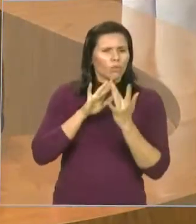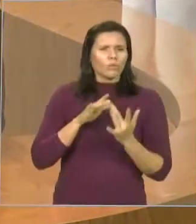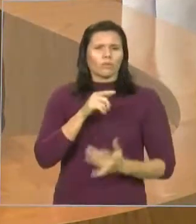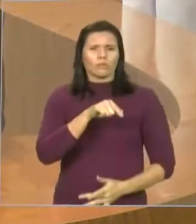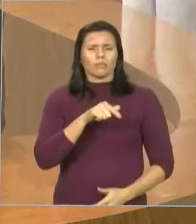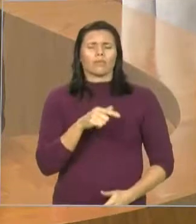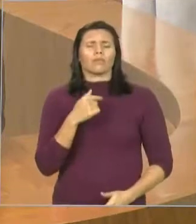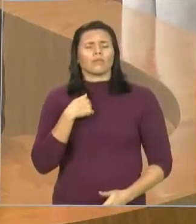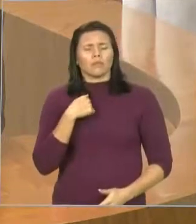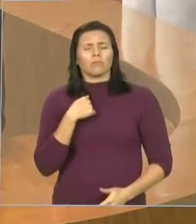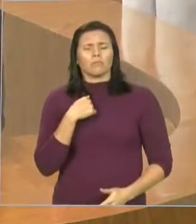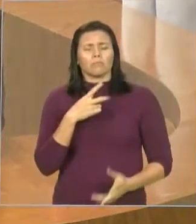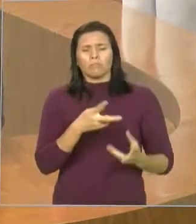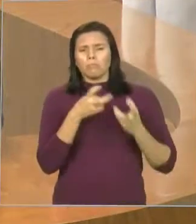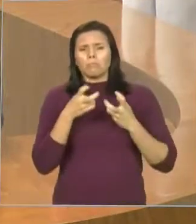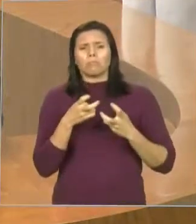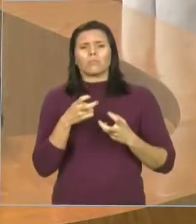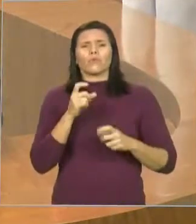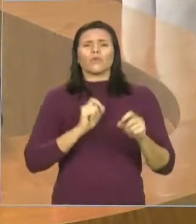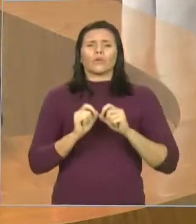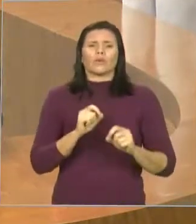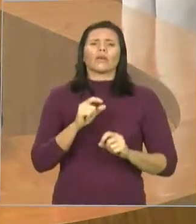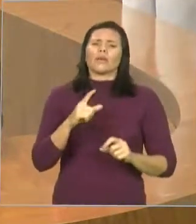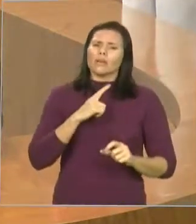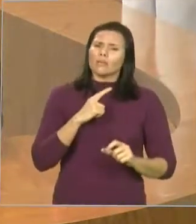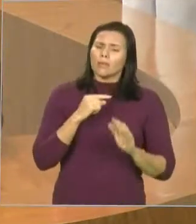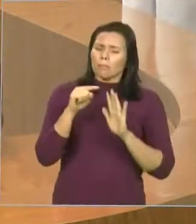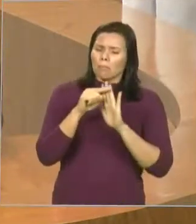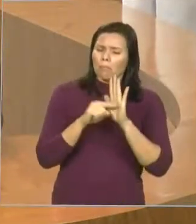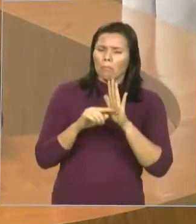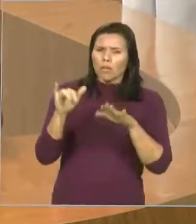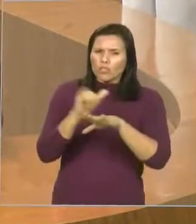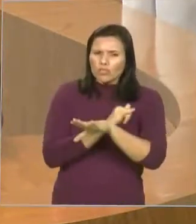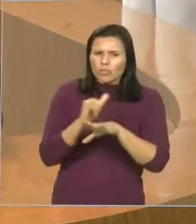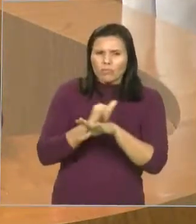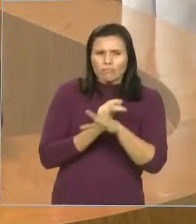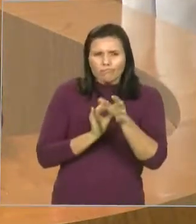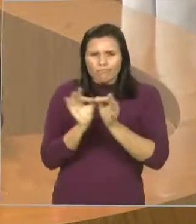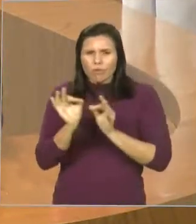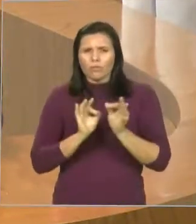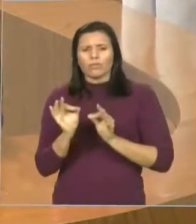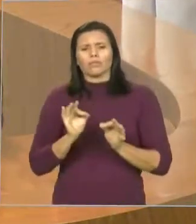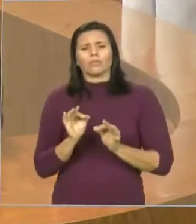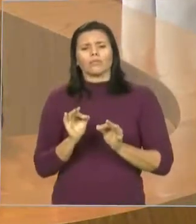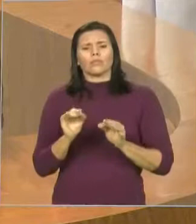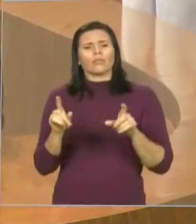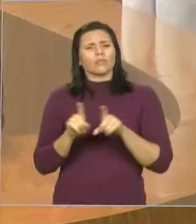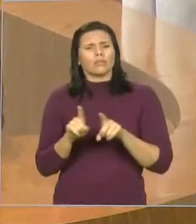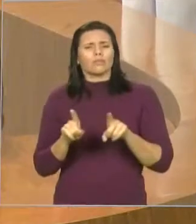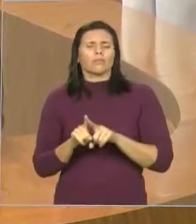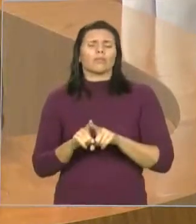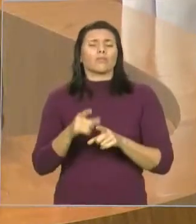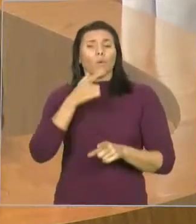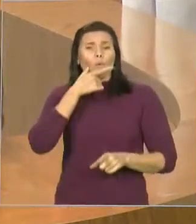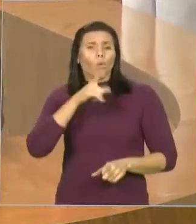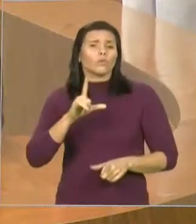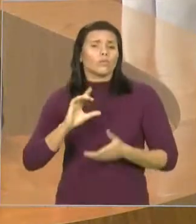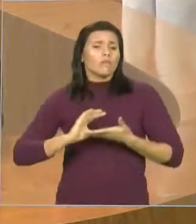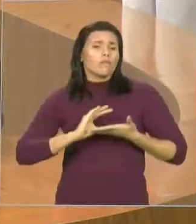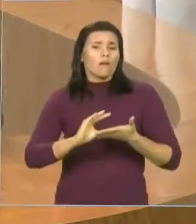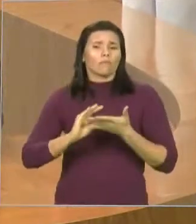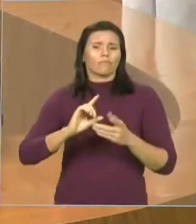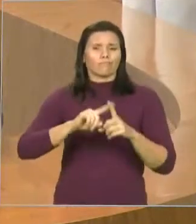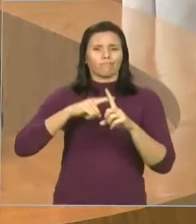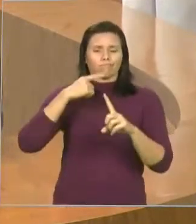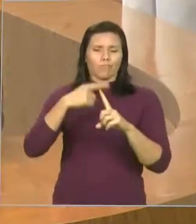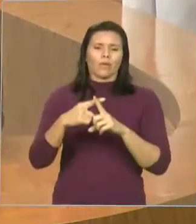poderá ter mais estabilidade, onde, com certeza, vai ter mais recursos para solucionar muitos problemas